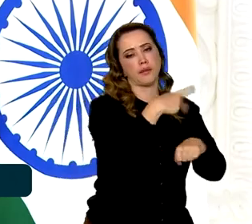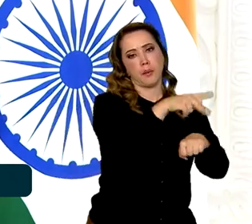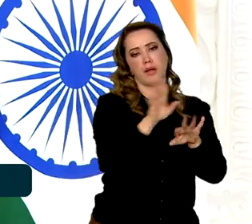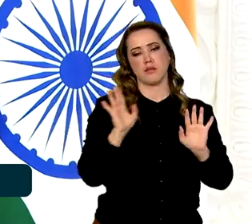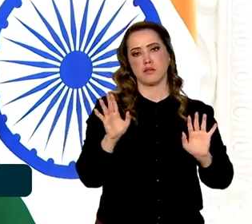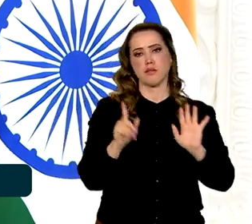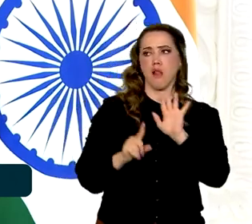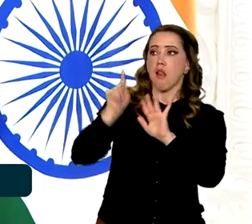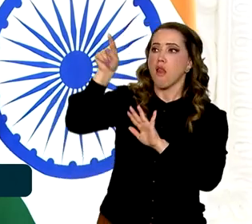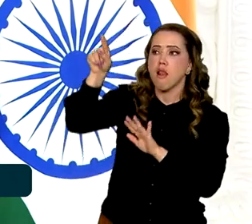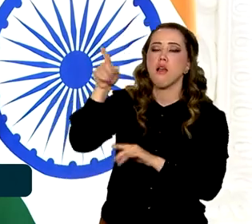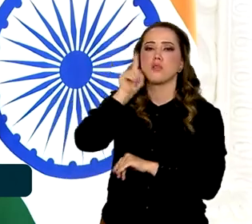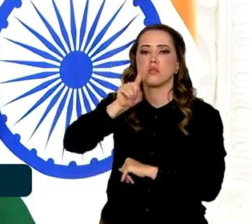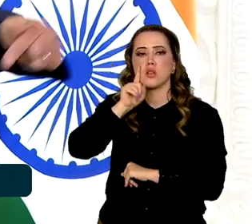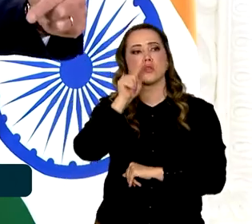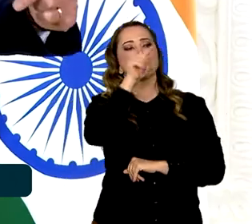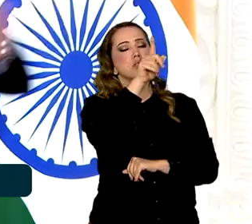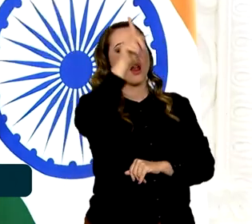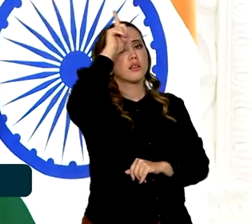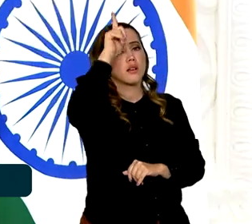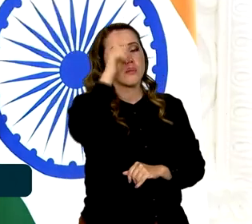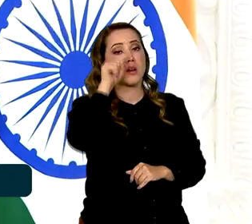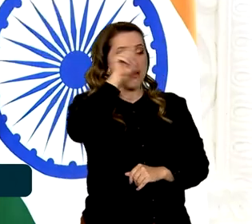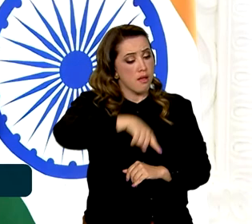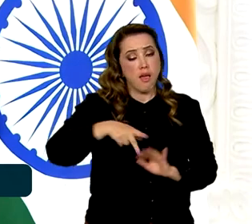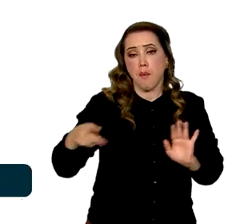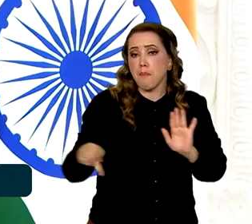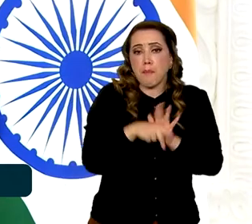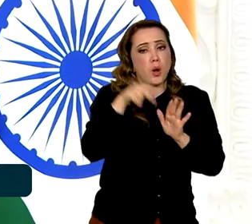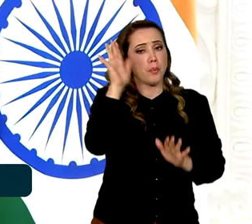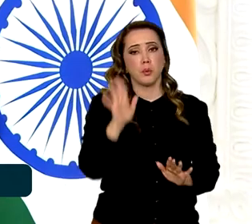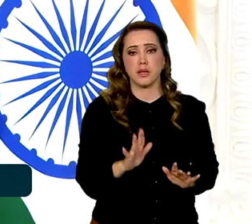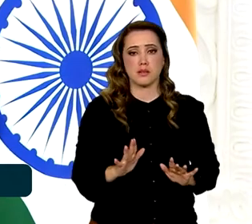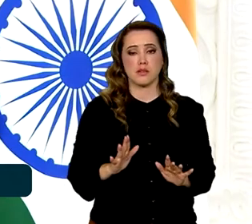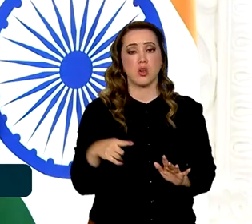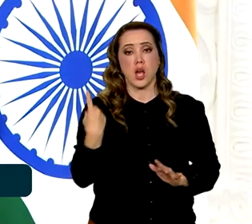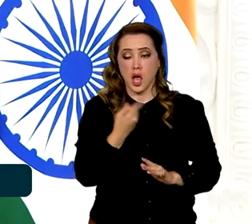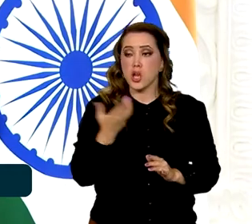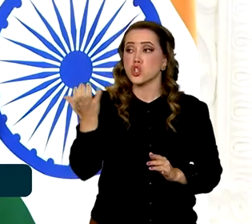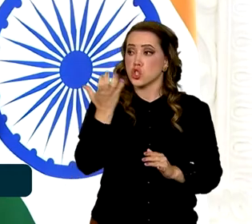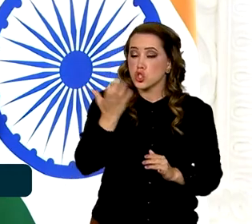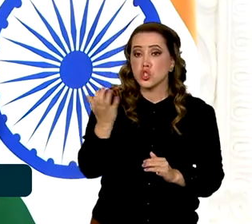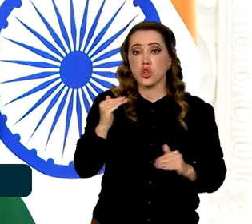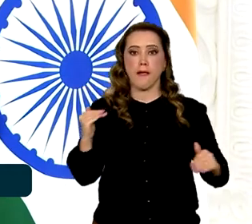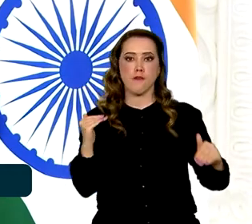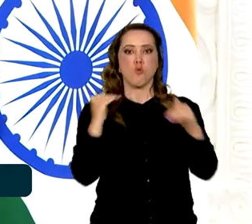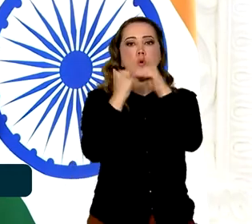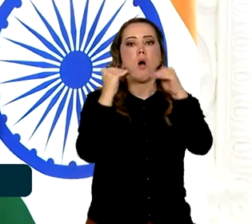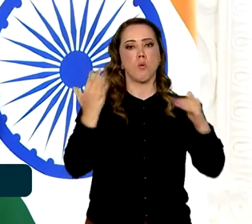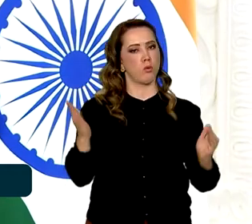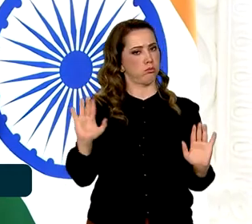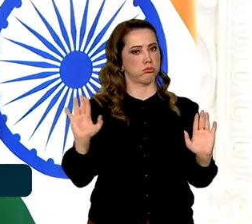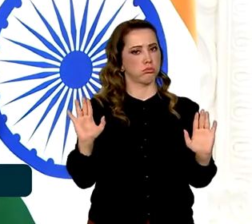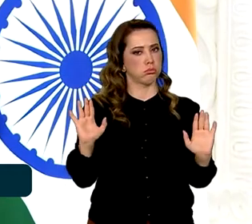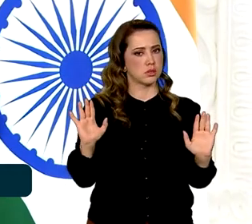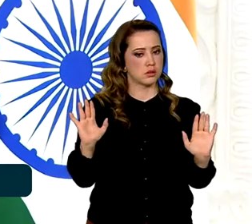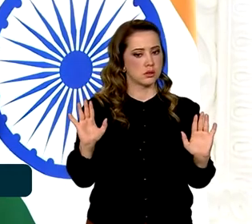Foi assim nos Estados Unidos, foi assim na Alemanha, será assim no Brasil. Nós queremos ser tratados em igualdade de condições.